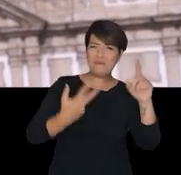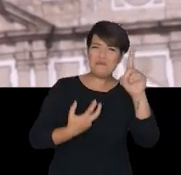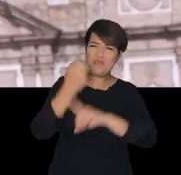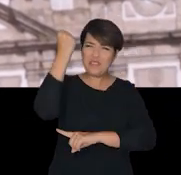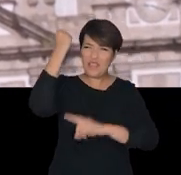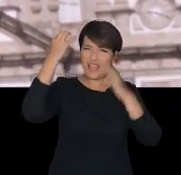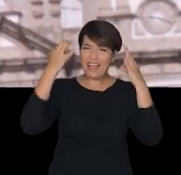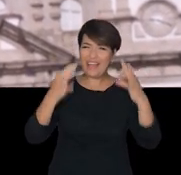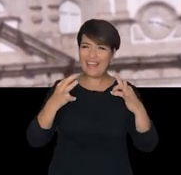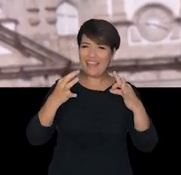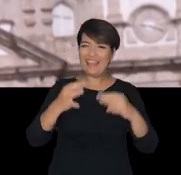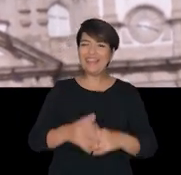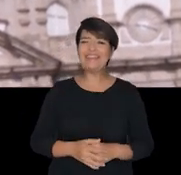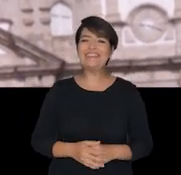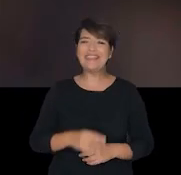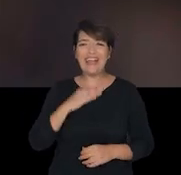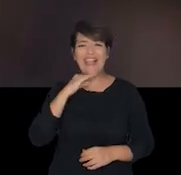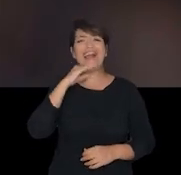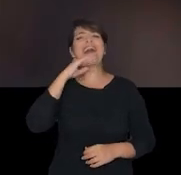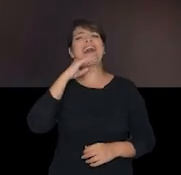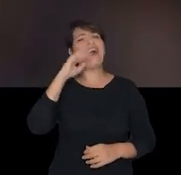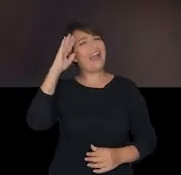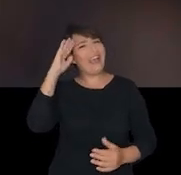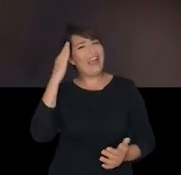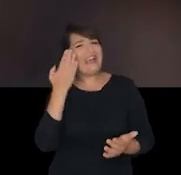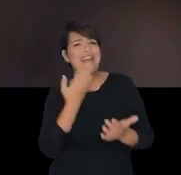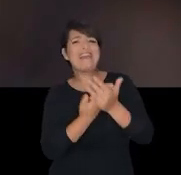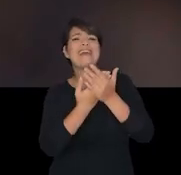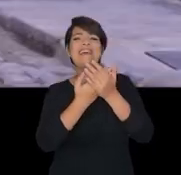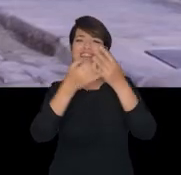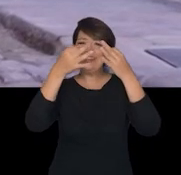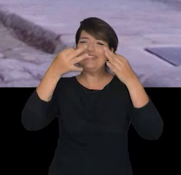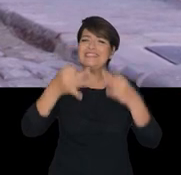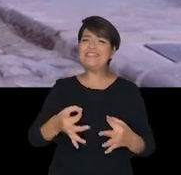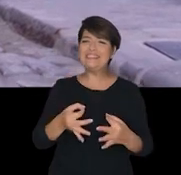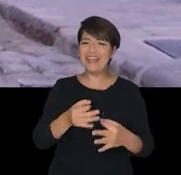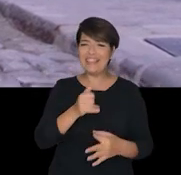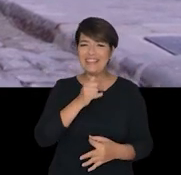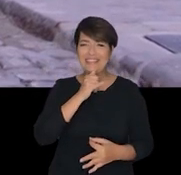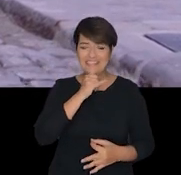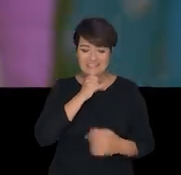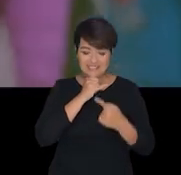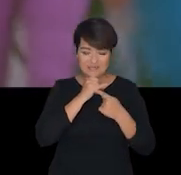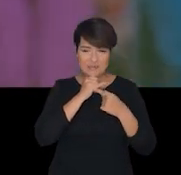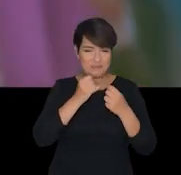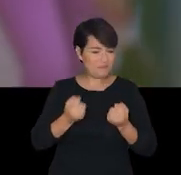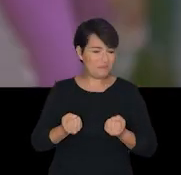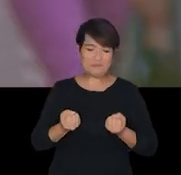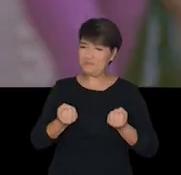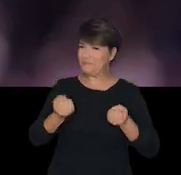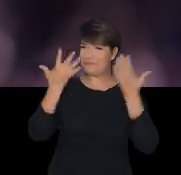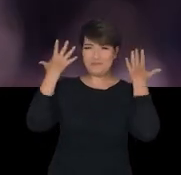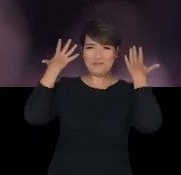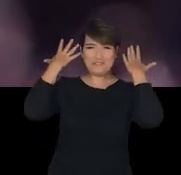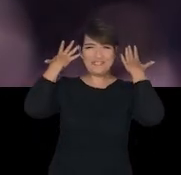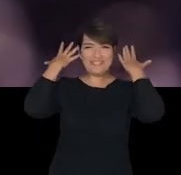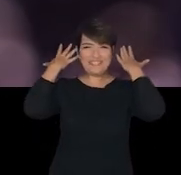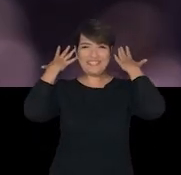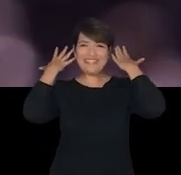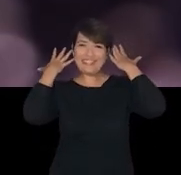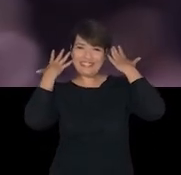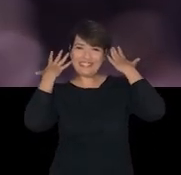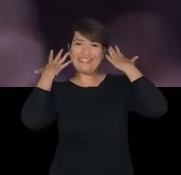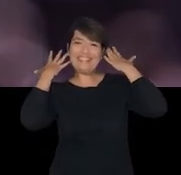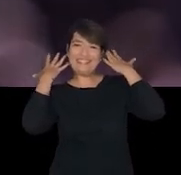e mudar o nosso país Pega essa cabeça, mete o pé e vai na ferro Manda essa